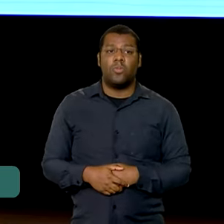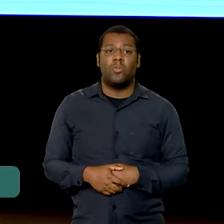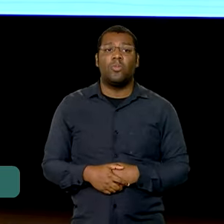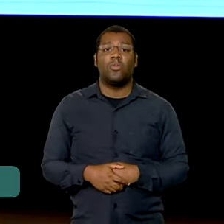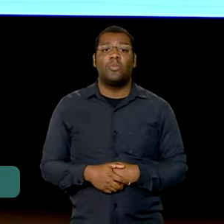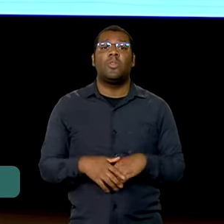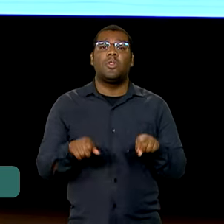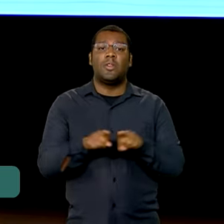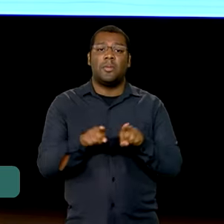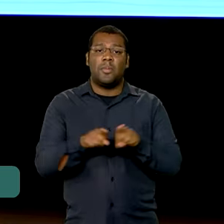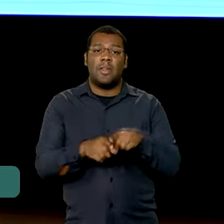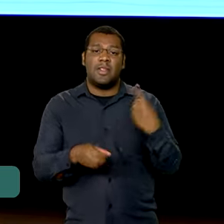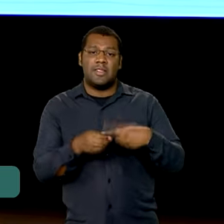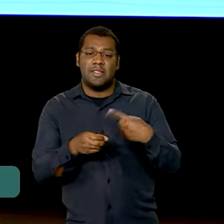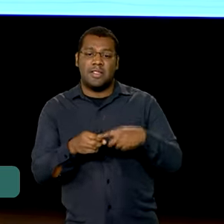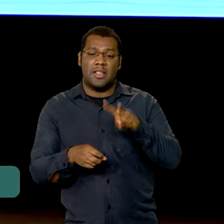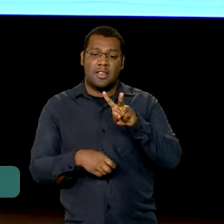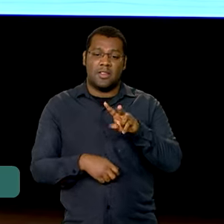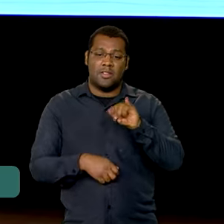aeroporto ali em Vila Oliva,